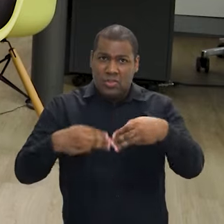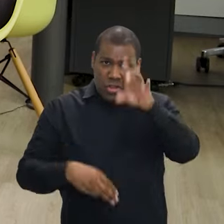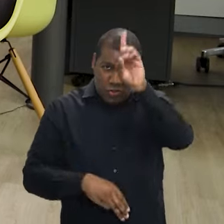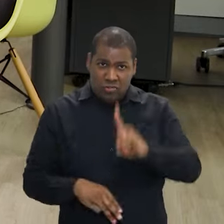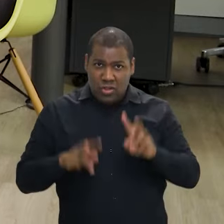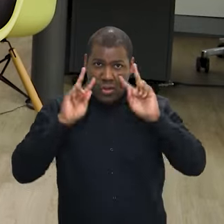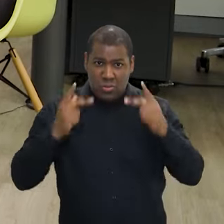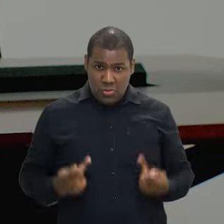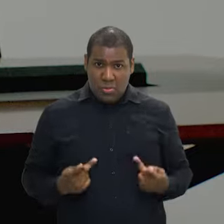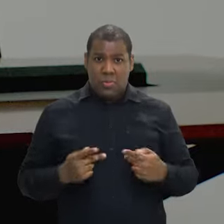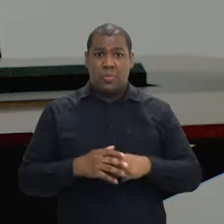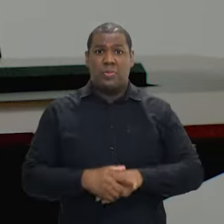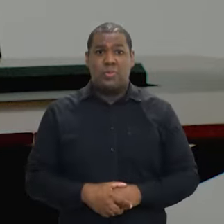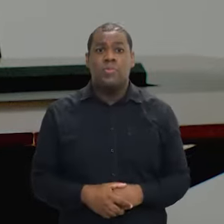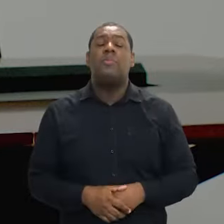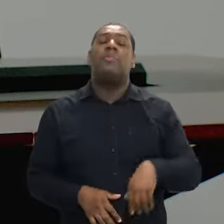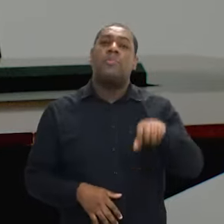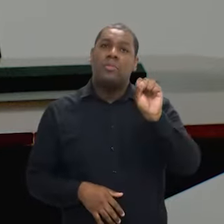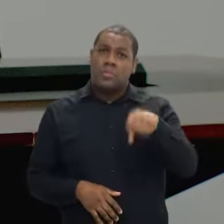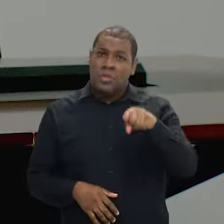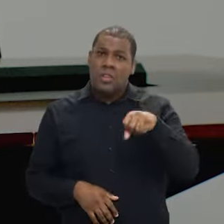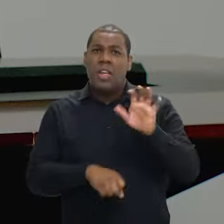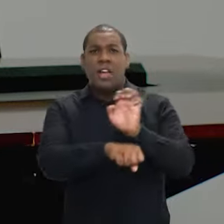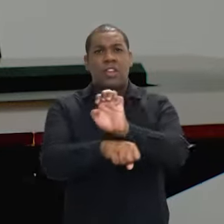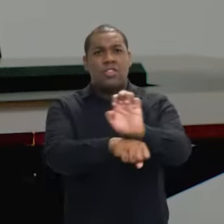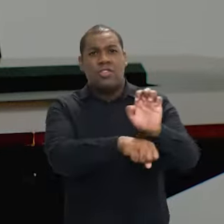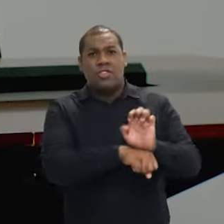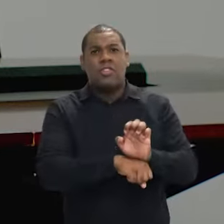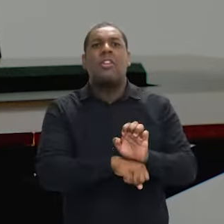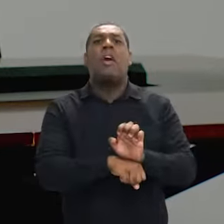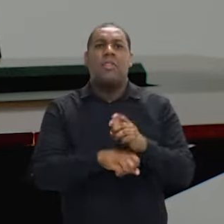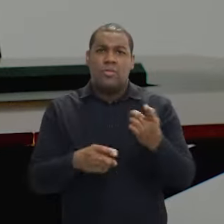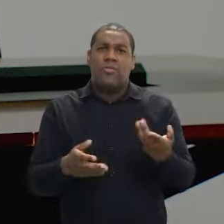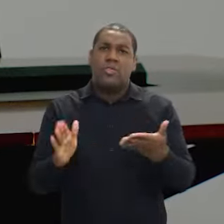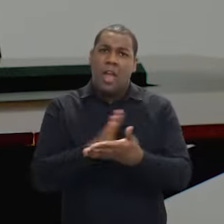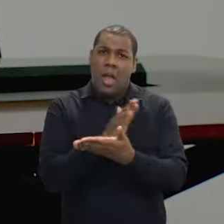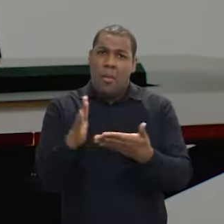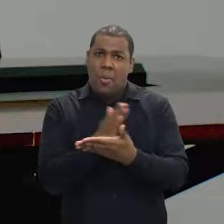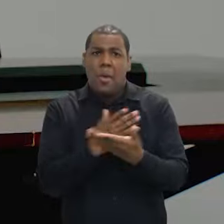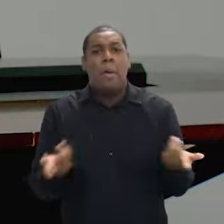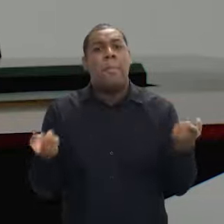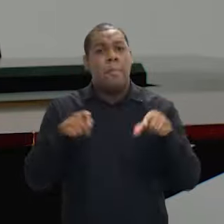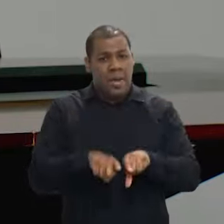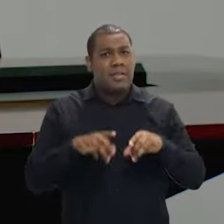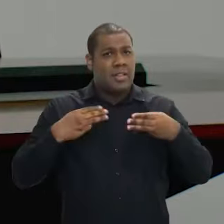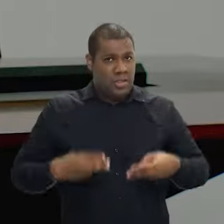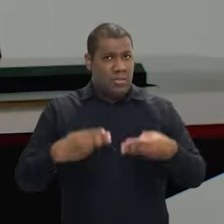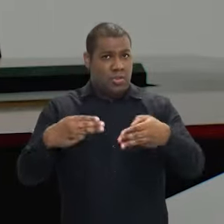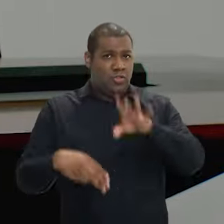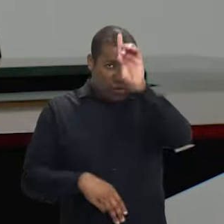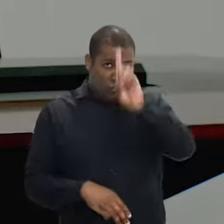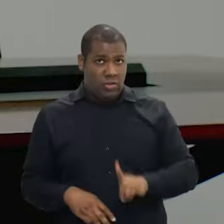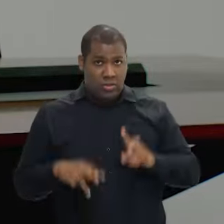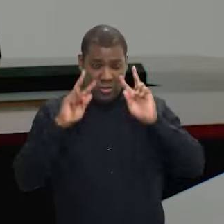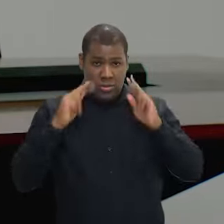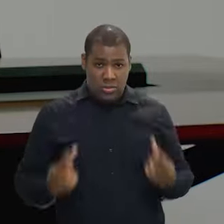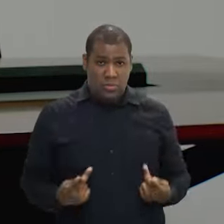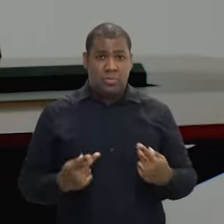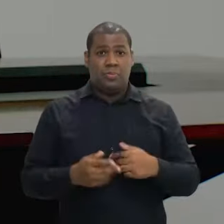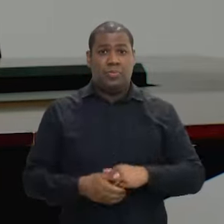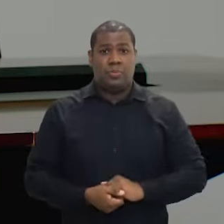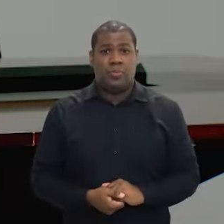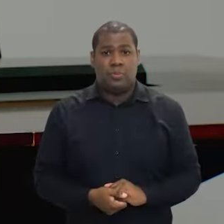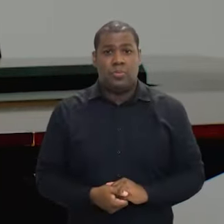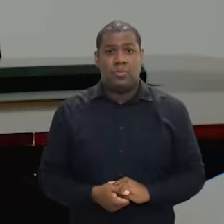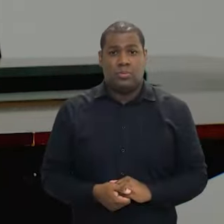têm o Programa Estadual de Defensores e Defensoras de Direitos Humanos e contam com a nossa parceria, especialmente